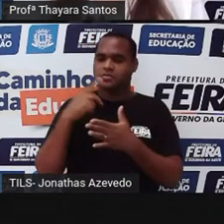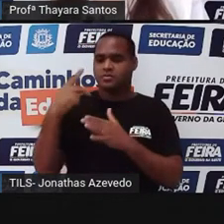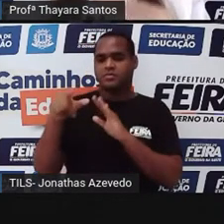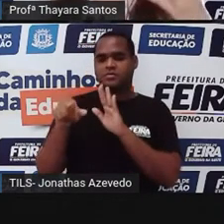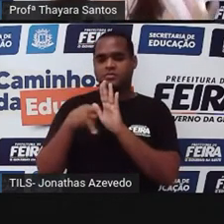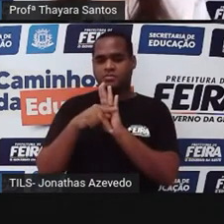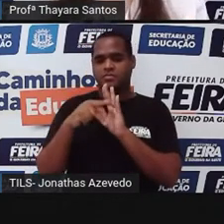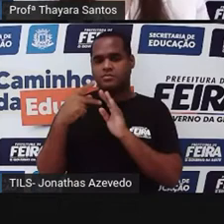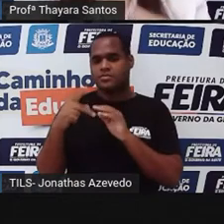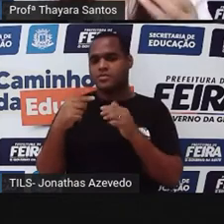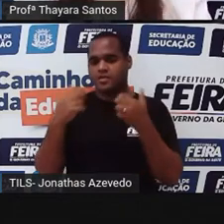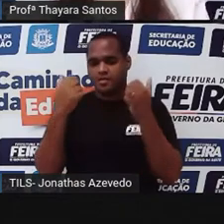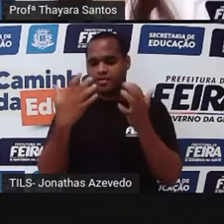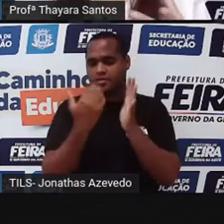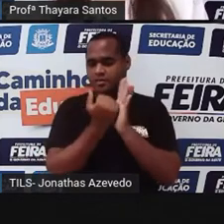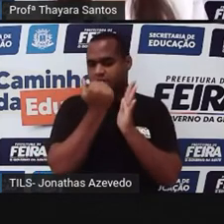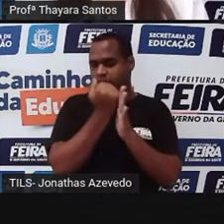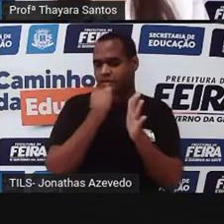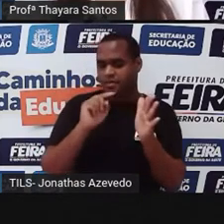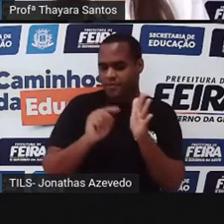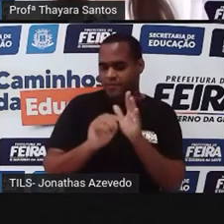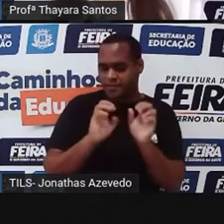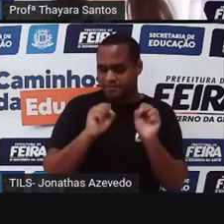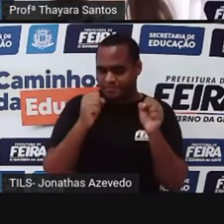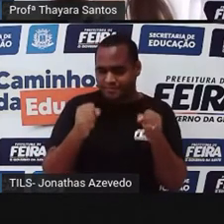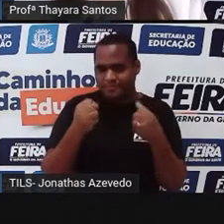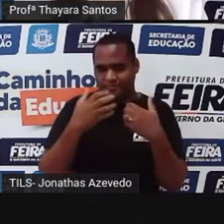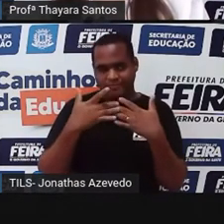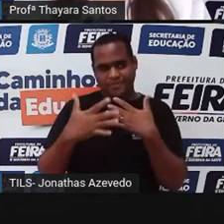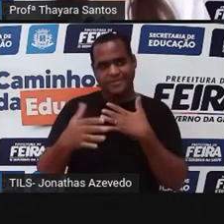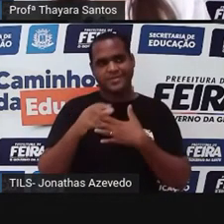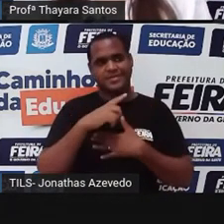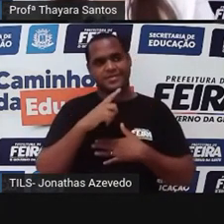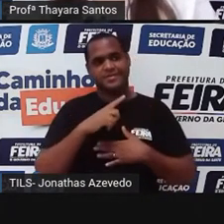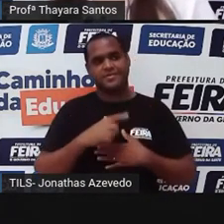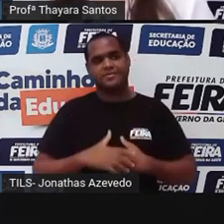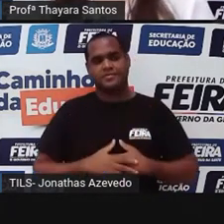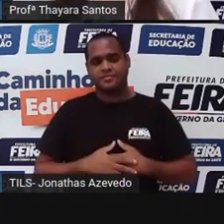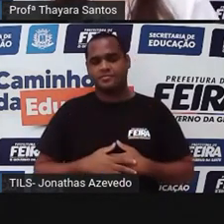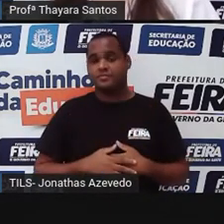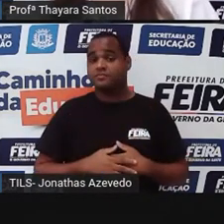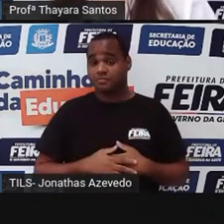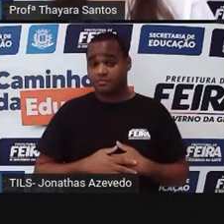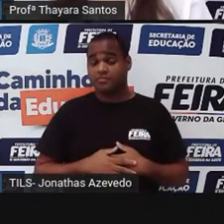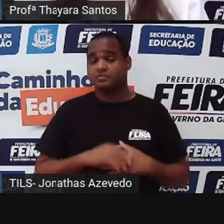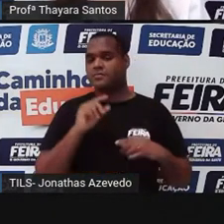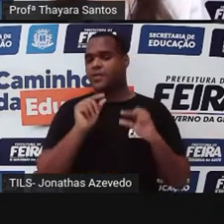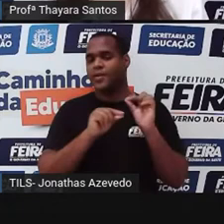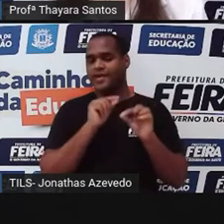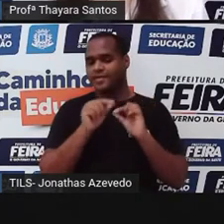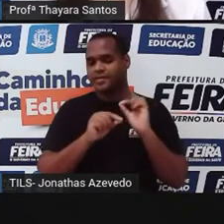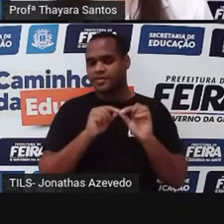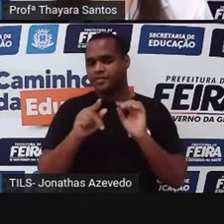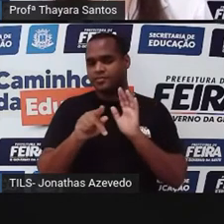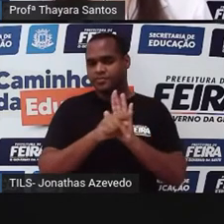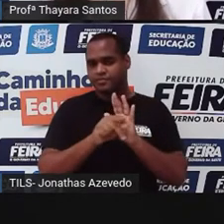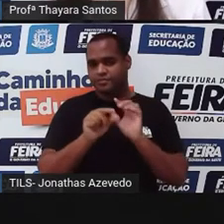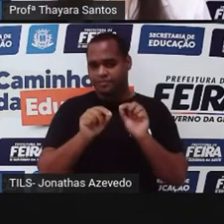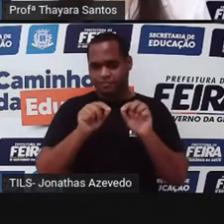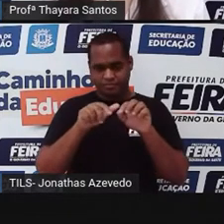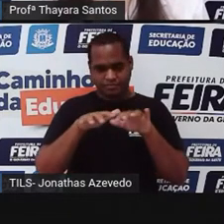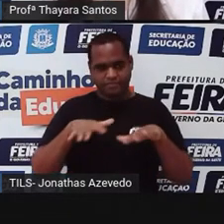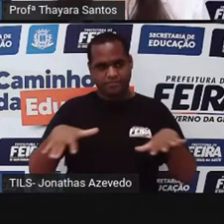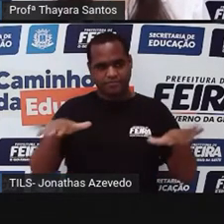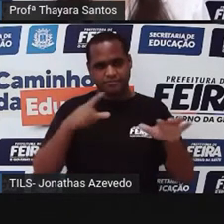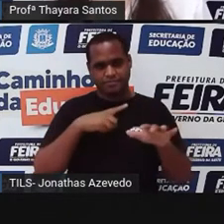Mas a gente vai falar mais aprofundado, mais adiante. Então, vamos lá. Quais são as propriedades gerais